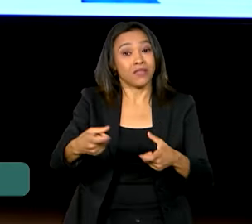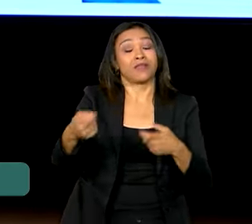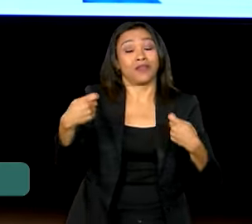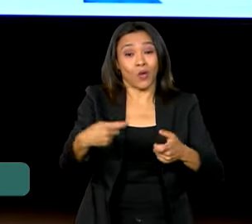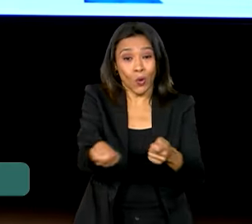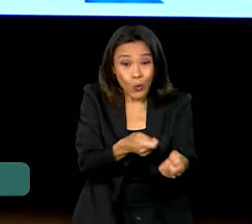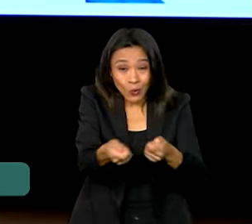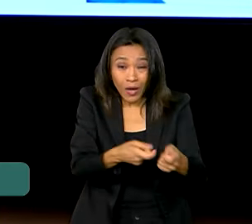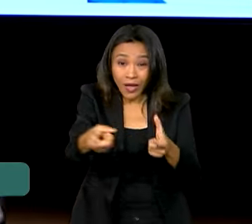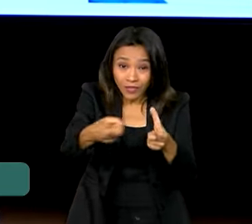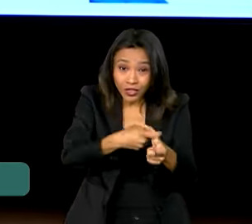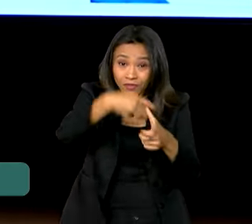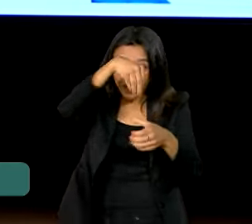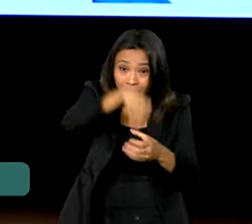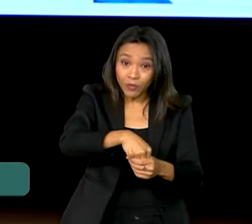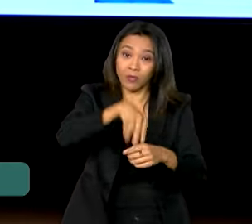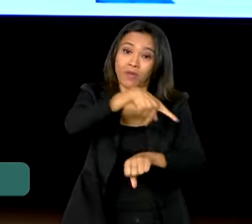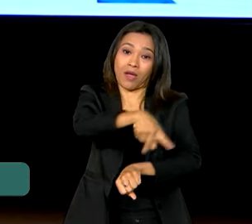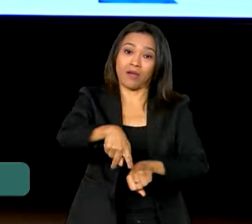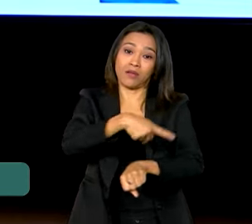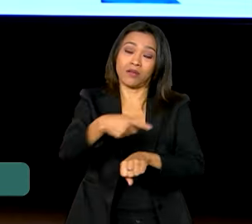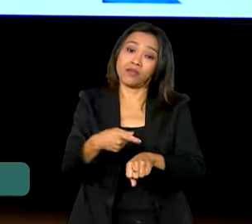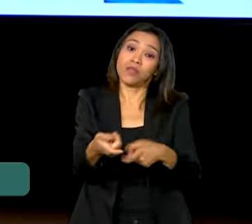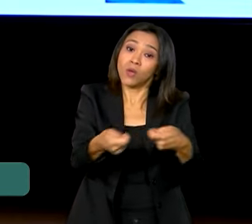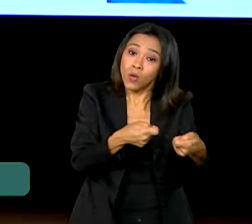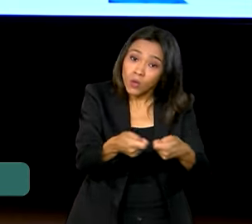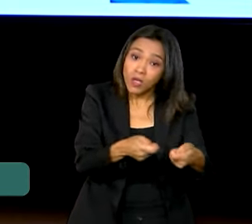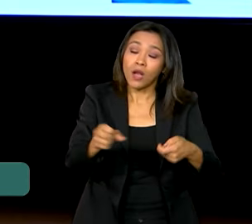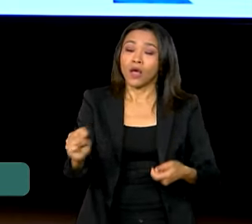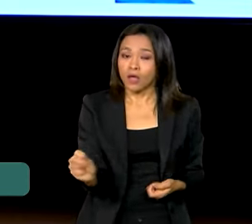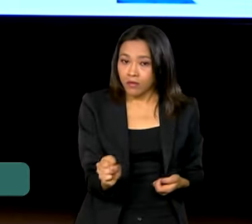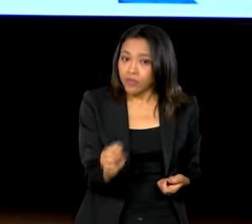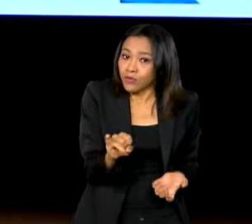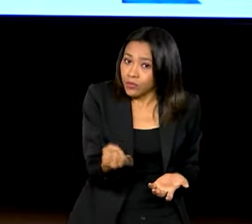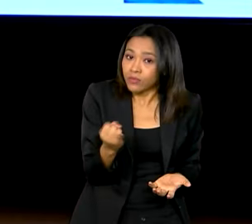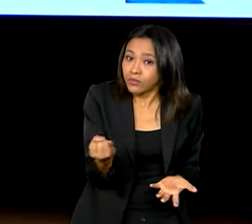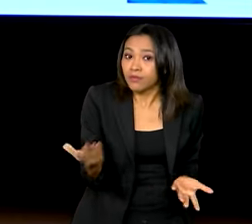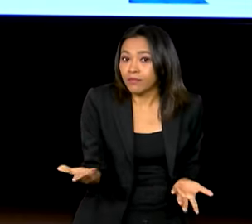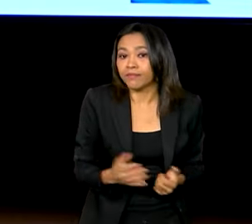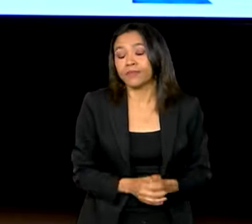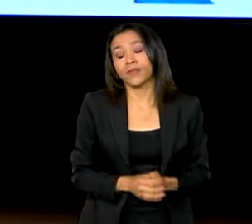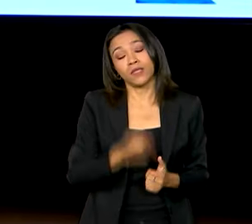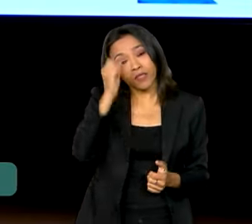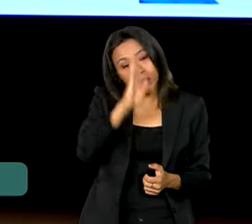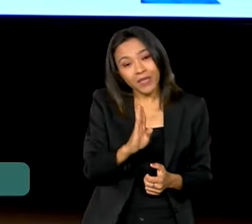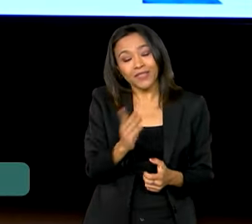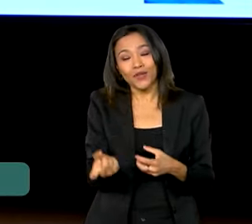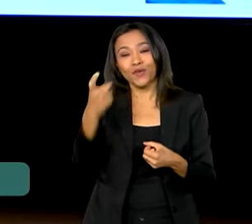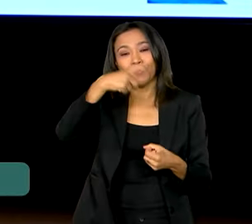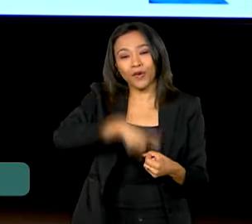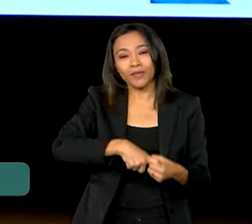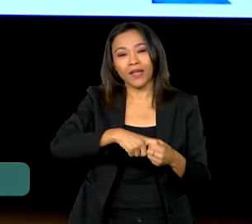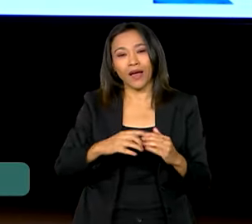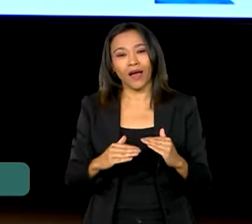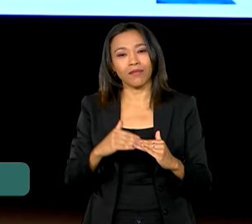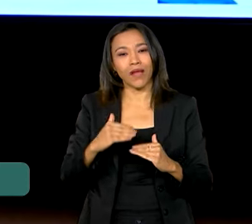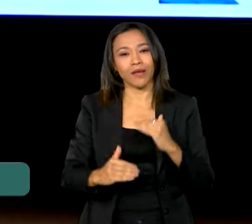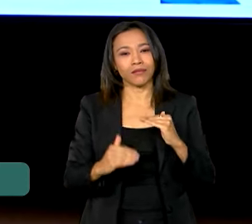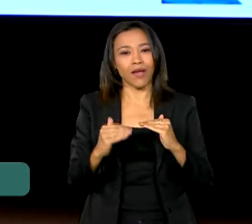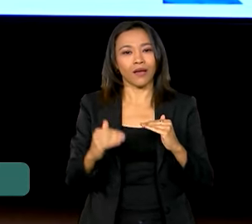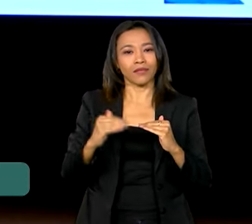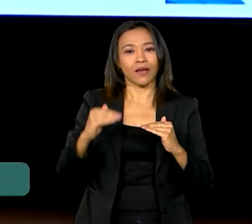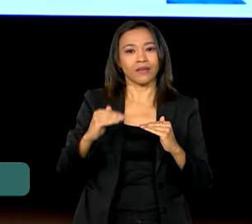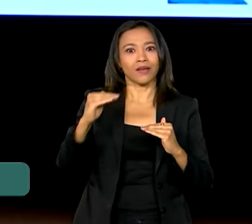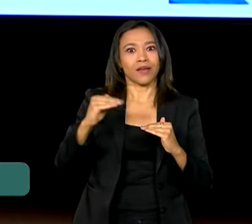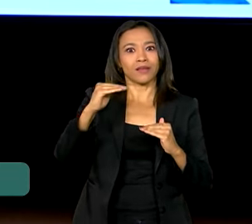Esse juro tem que cair para que essa rolagem seja sustentável. E o Brasil voltar a crescer acima da média mundial. Depois de